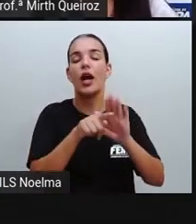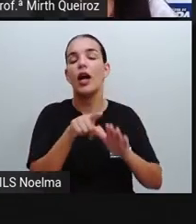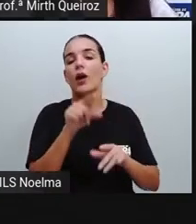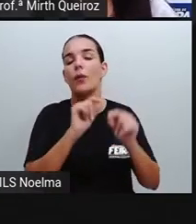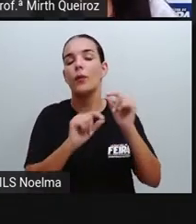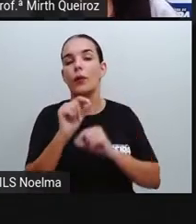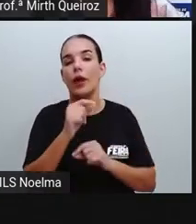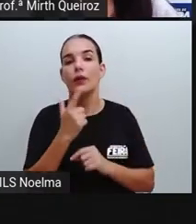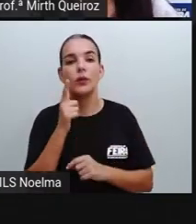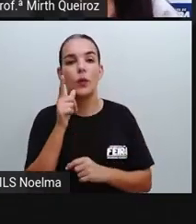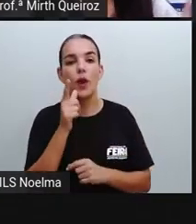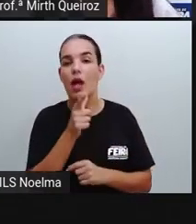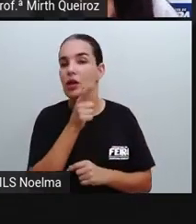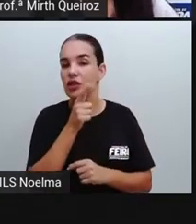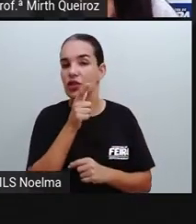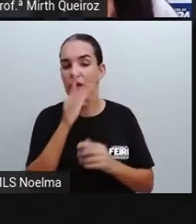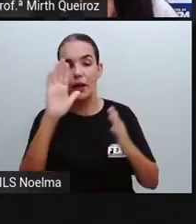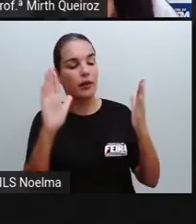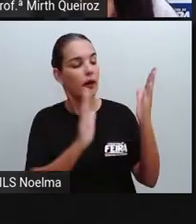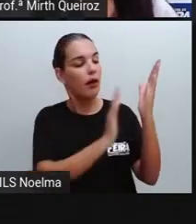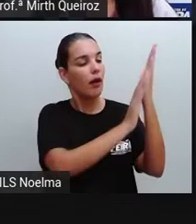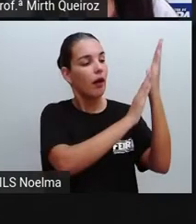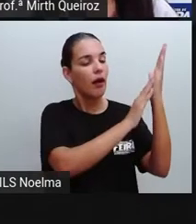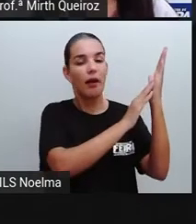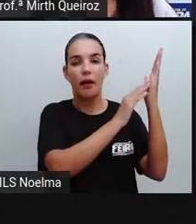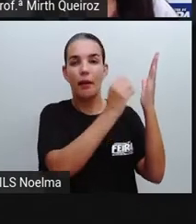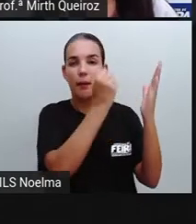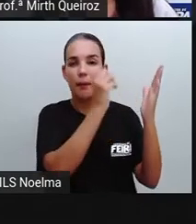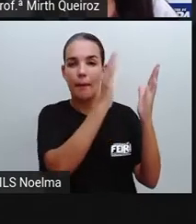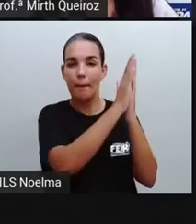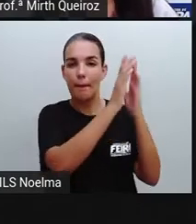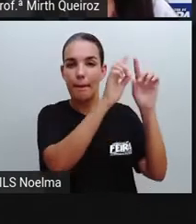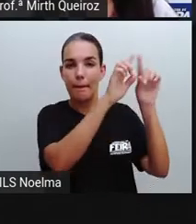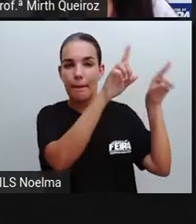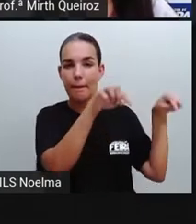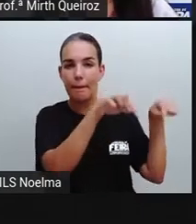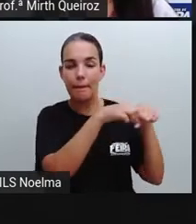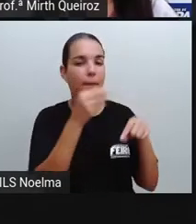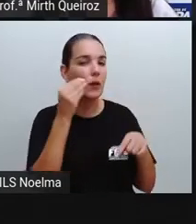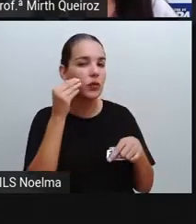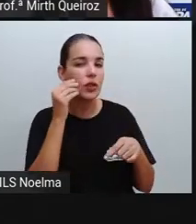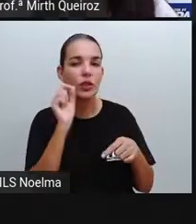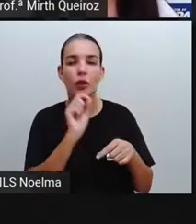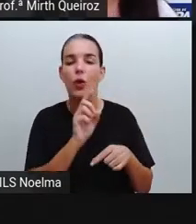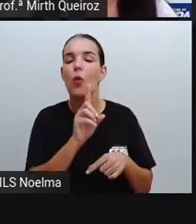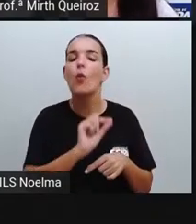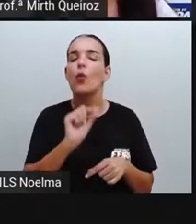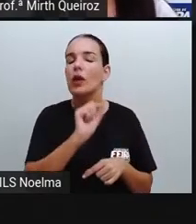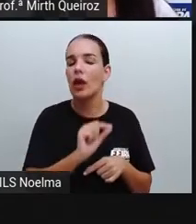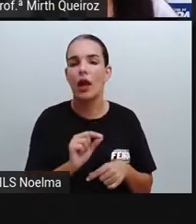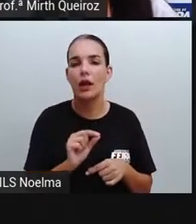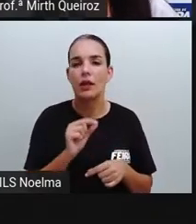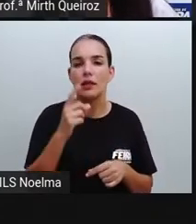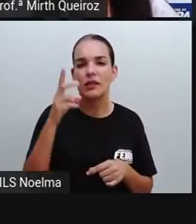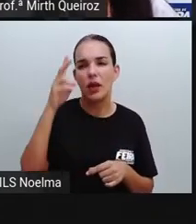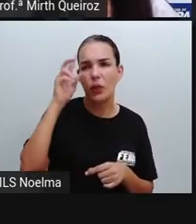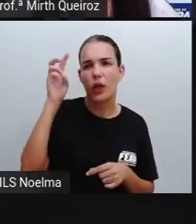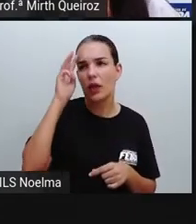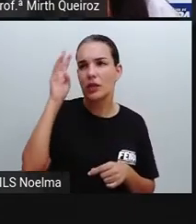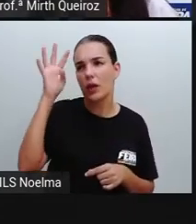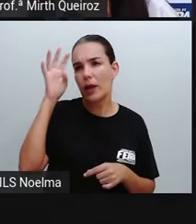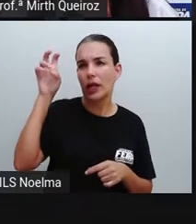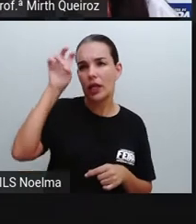sexta-feira, quarta-feira, que fica exposto aí na escola, essa tabela dos lanches, é um tipo de gênero textual também.